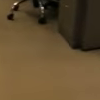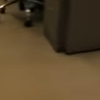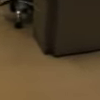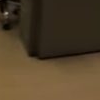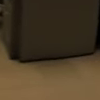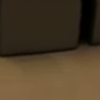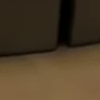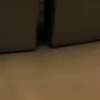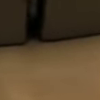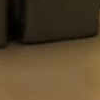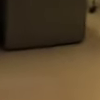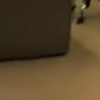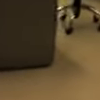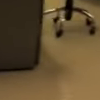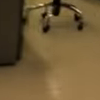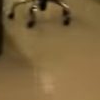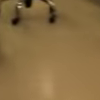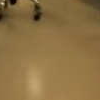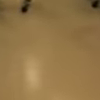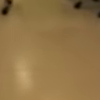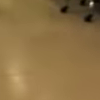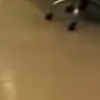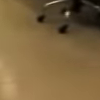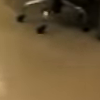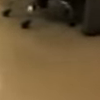sala com cadeiras giratórias e computadores nas mesas.